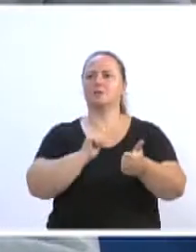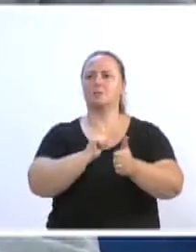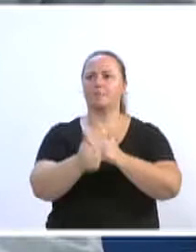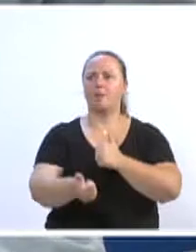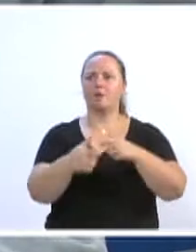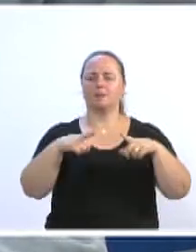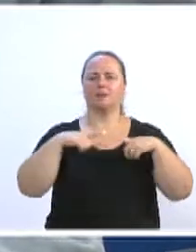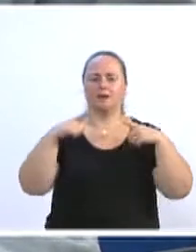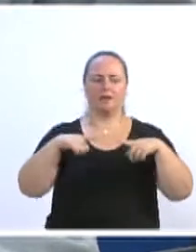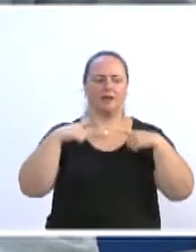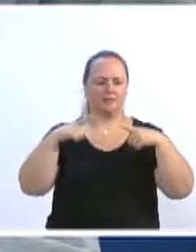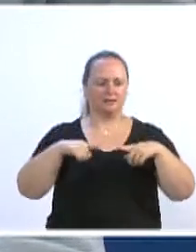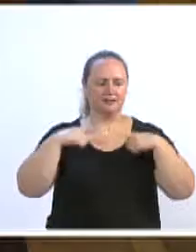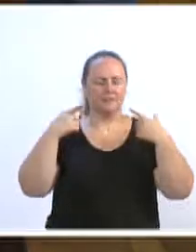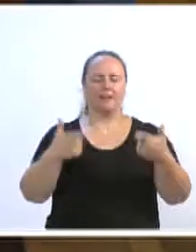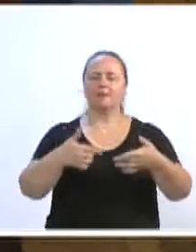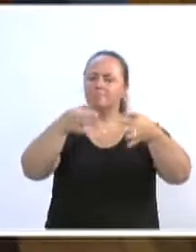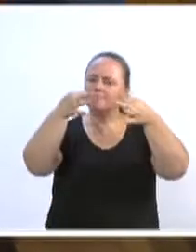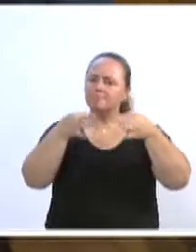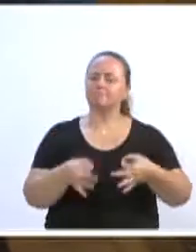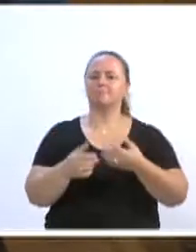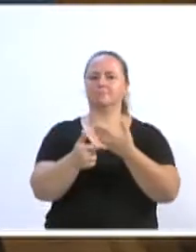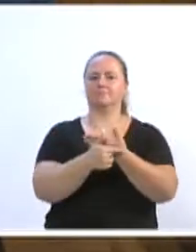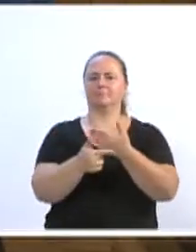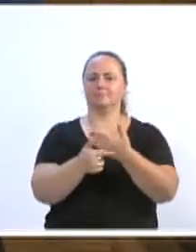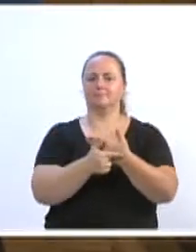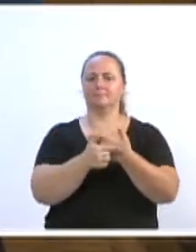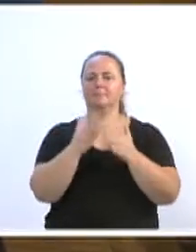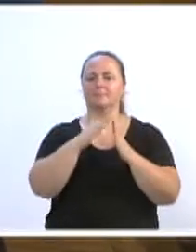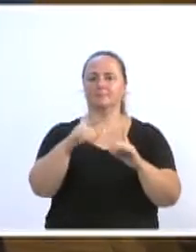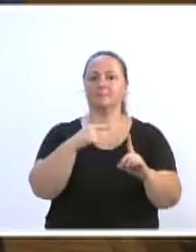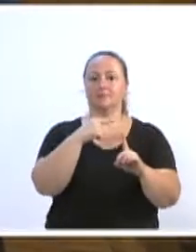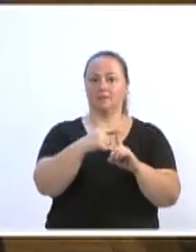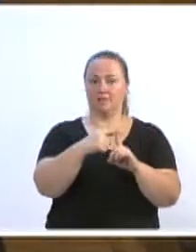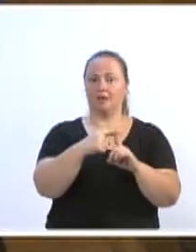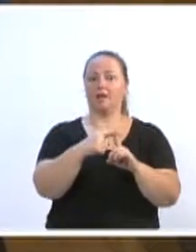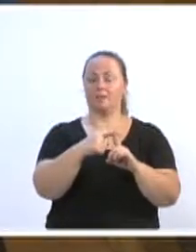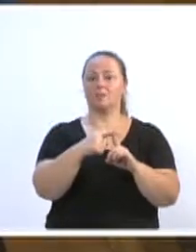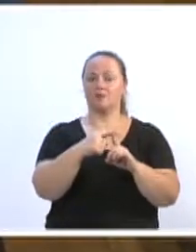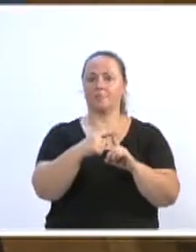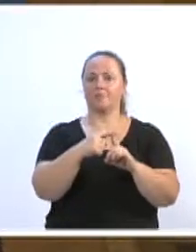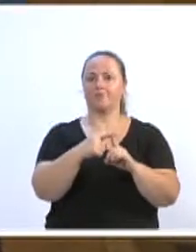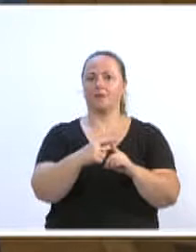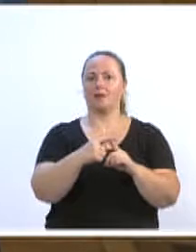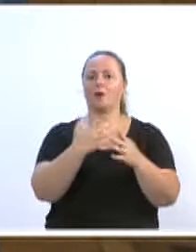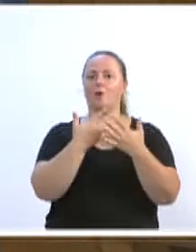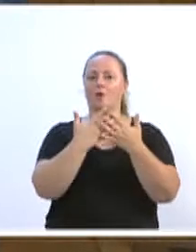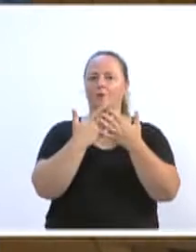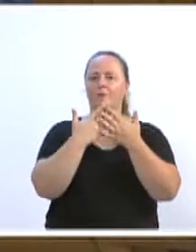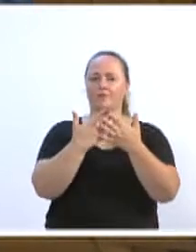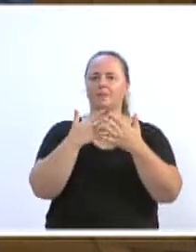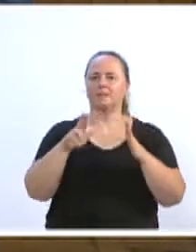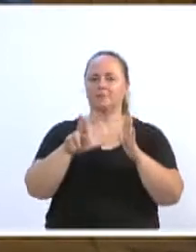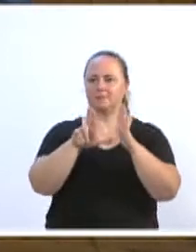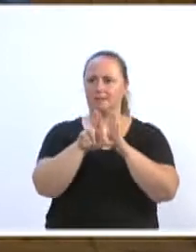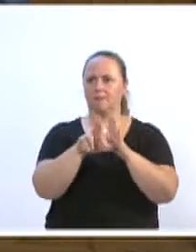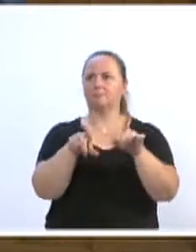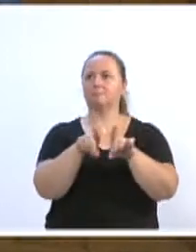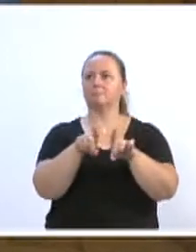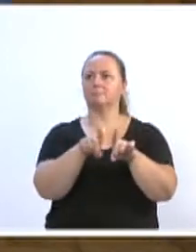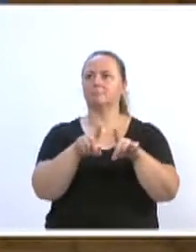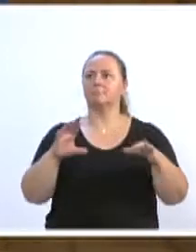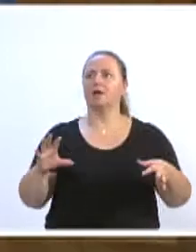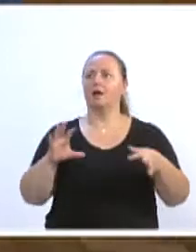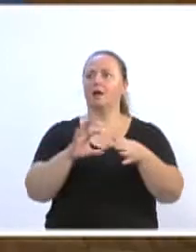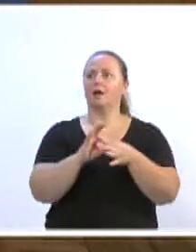lazer, com certeza, esse papel, a igreja da Confissão do Tirânio Brasil, Brasil, a ESLB, também faz junto com